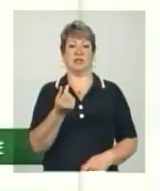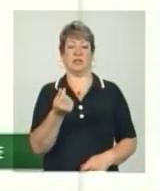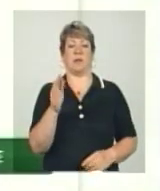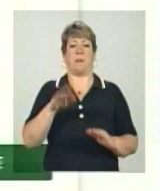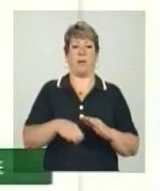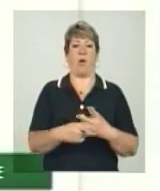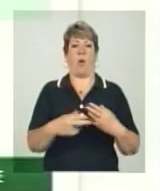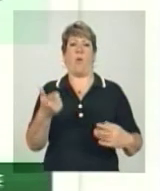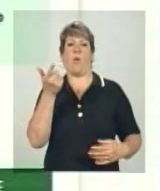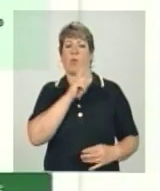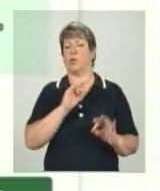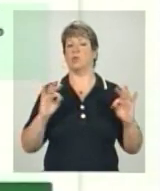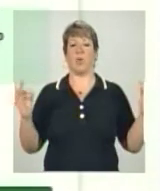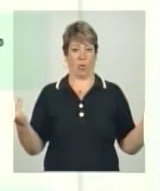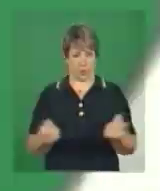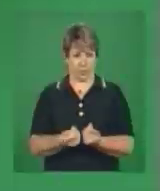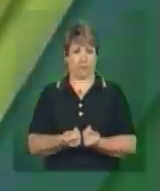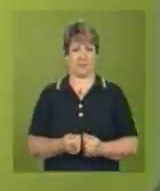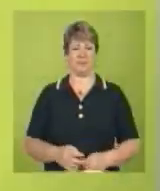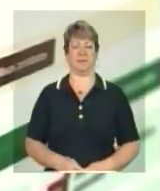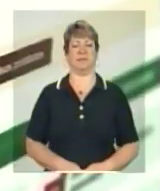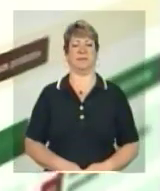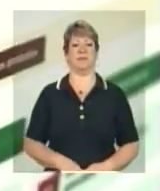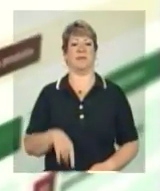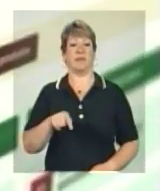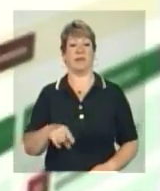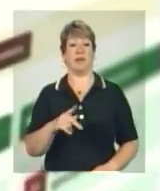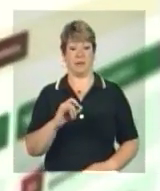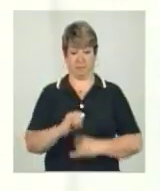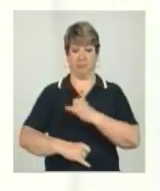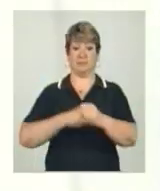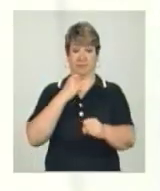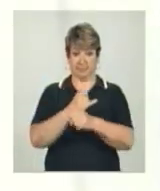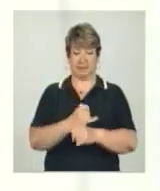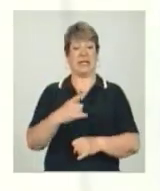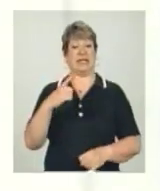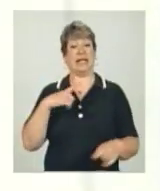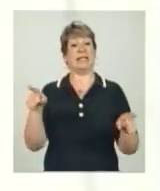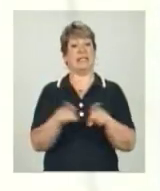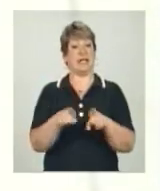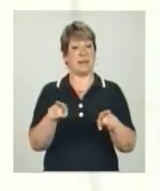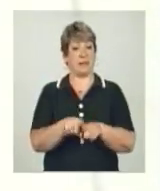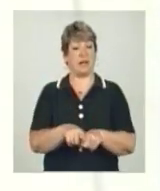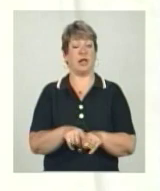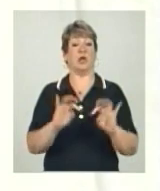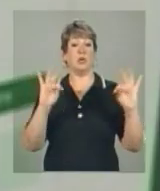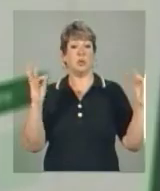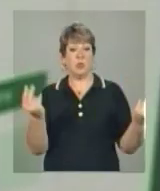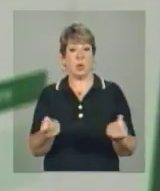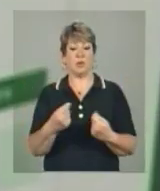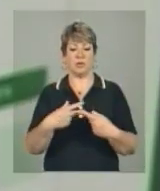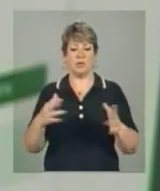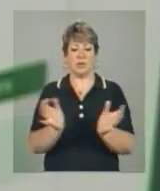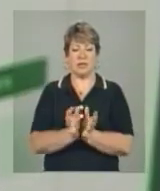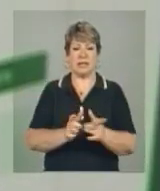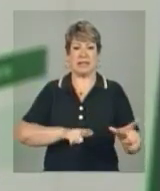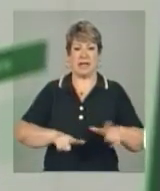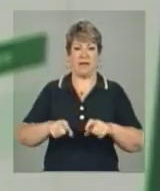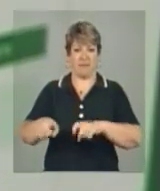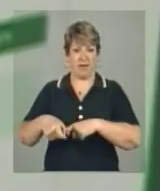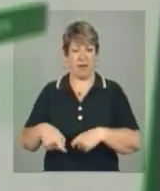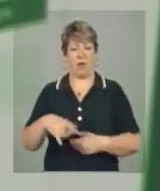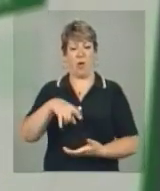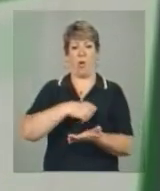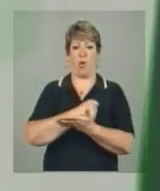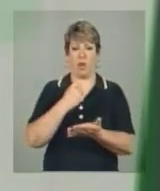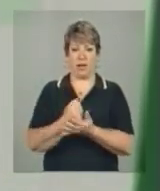com ganho para todos. O portal também possibilita que os empreendimentos familiares contratem